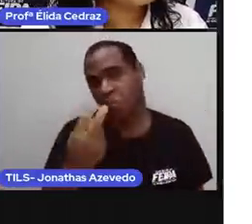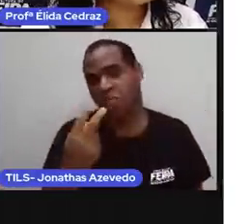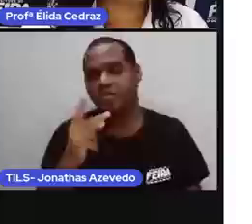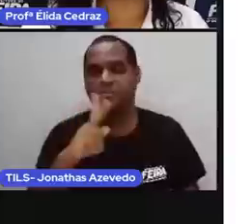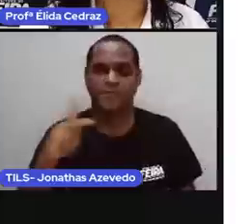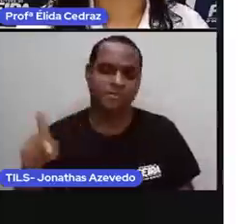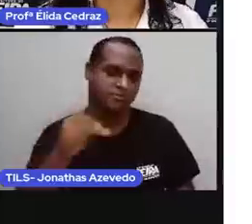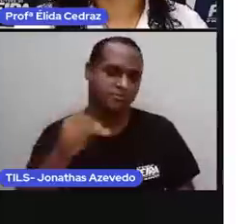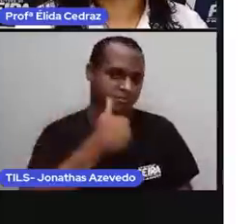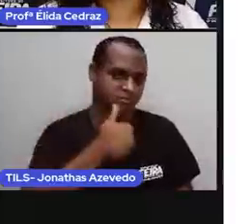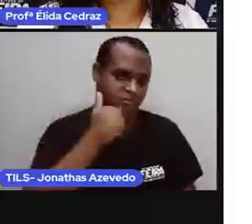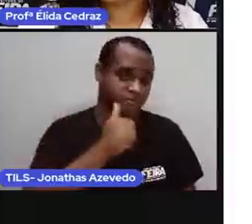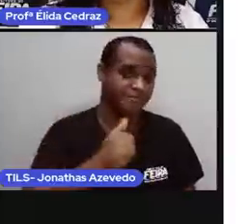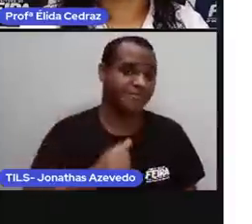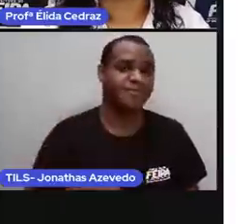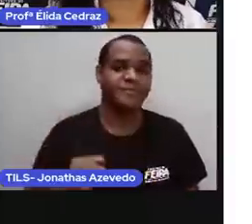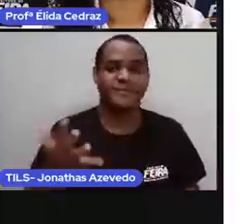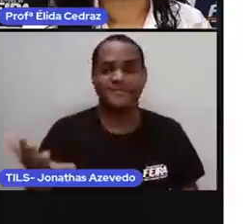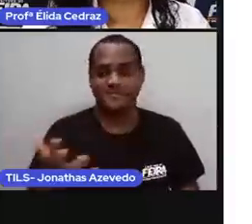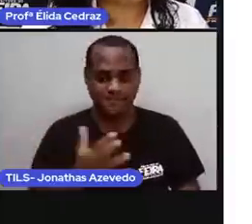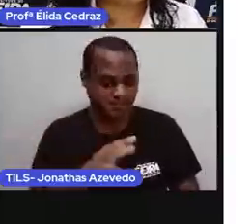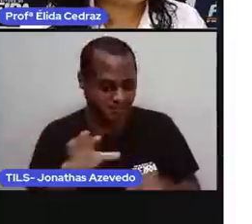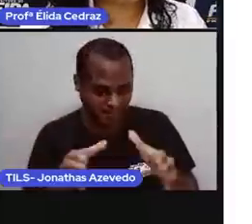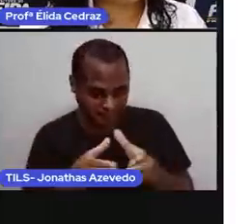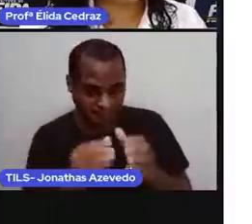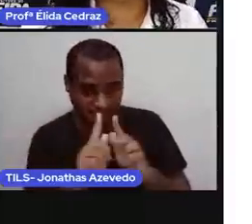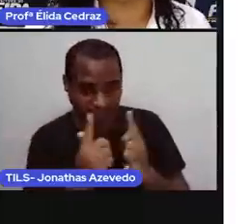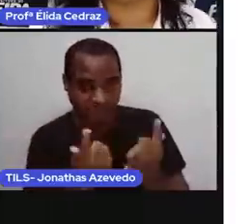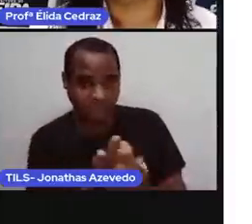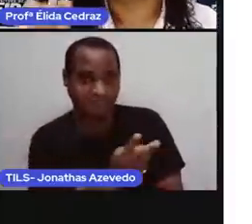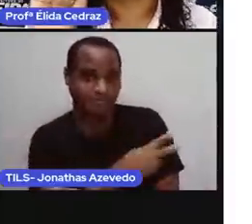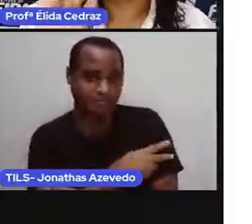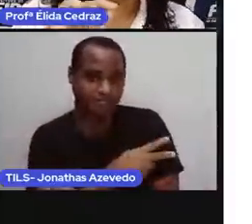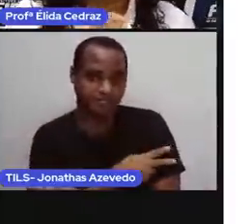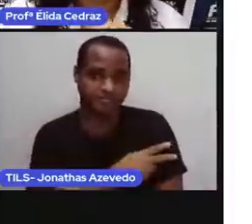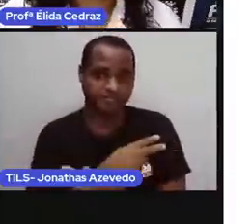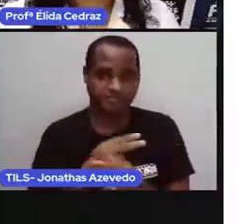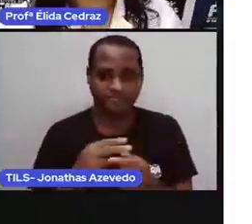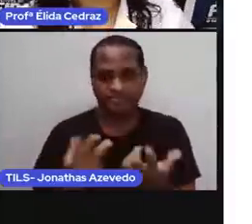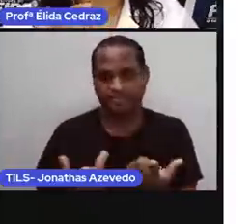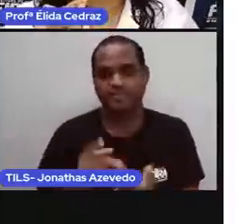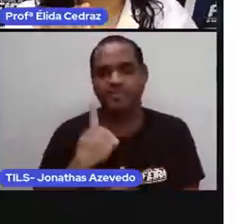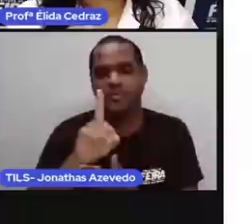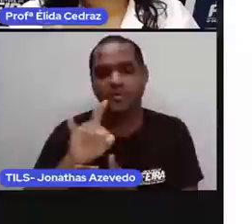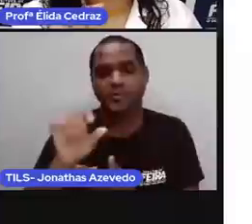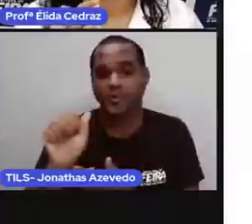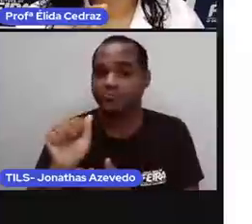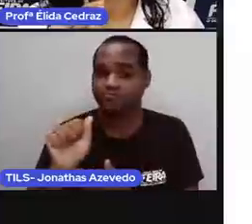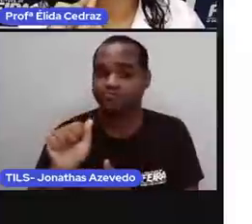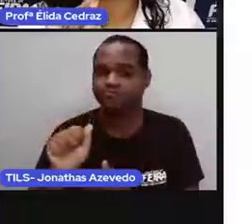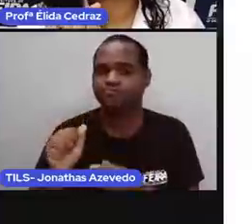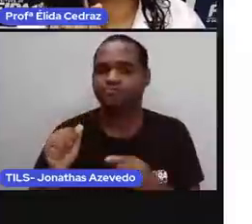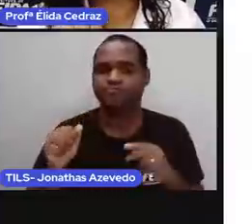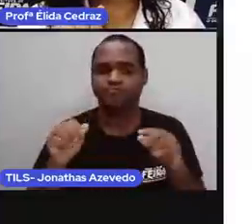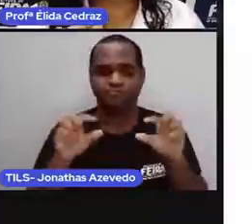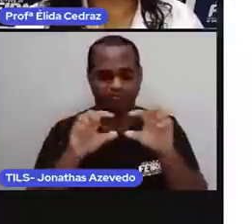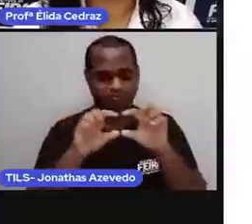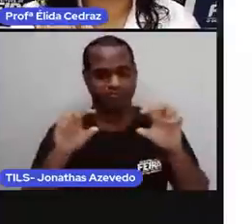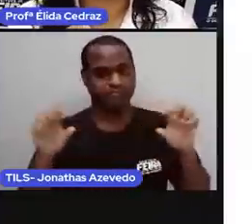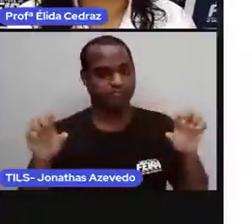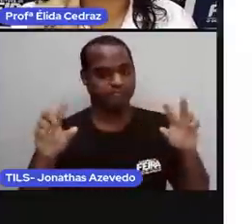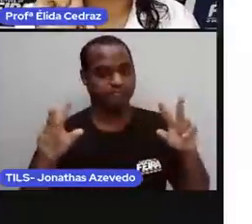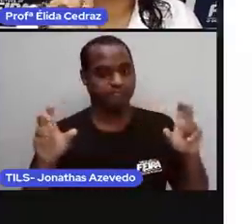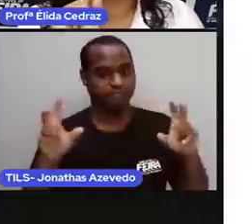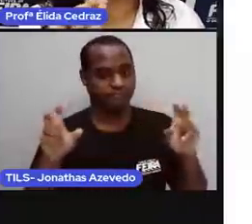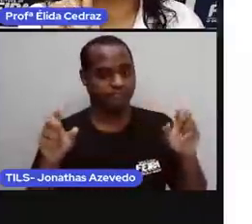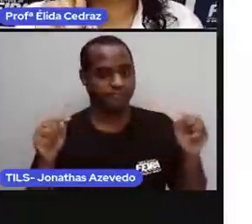professora. A sua turma. E a data de hoje. E a atividade do tema tem o nome do tema.